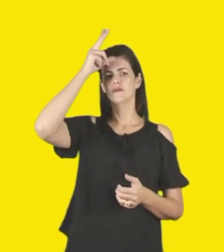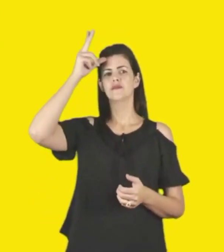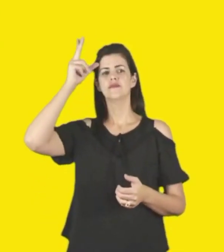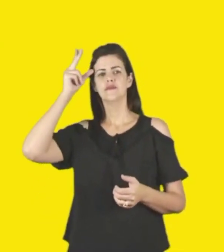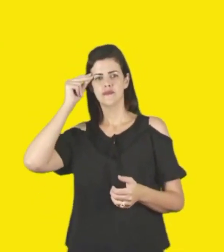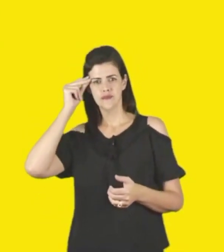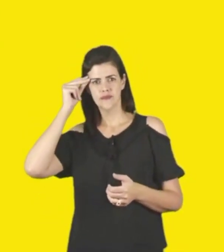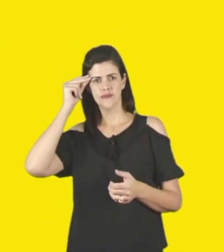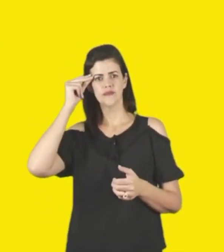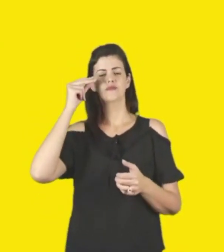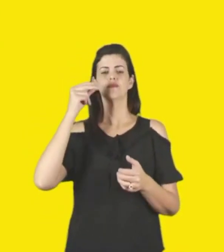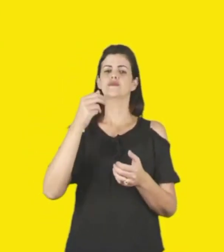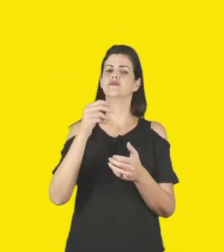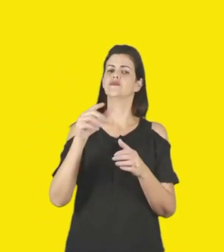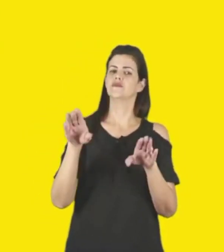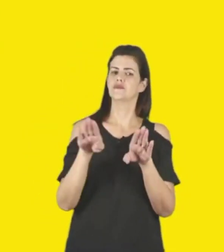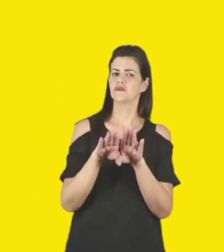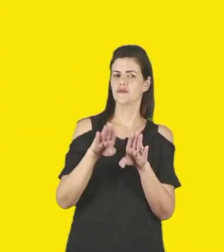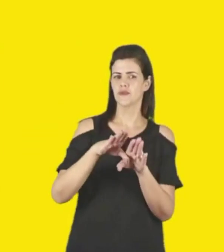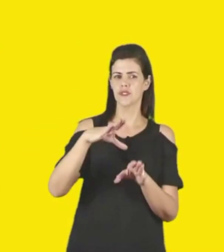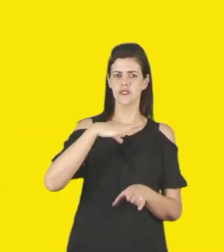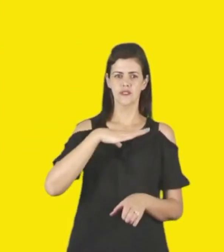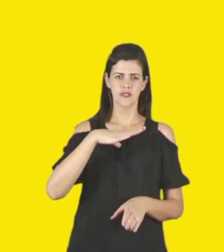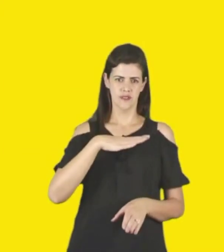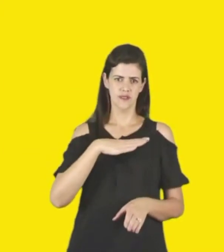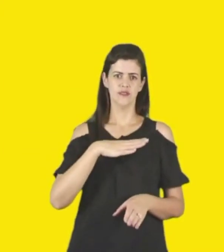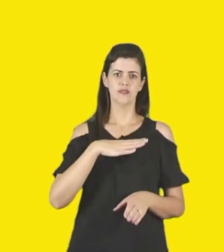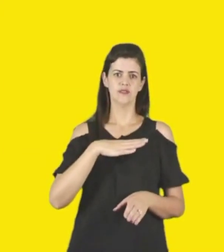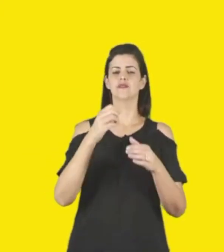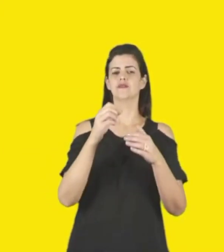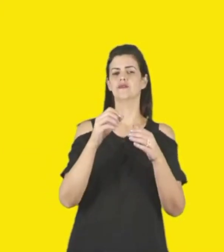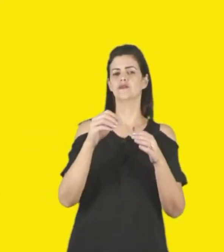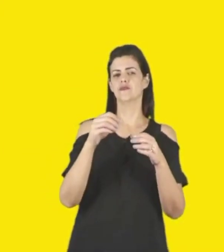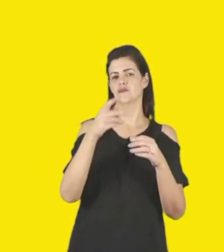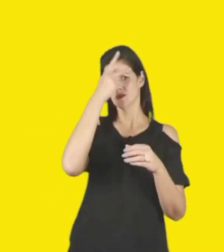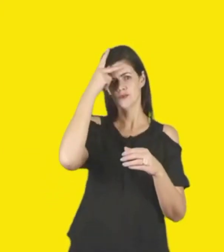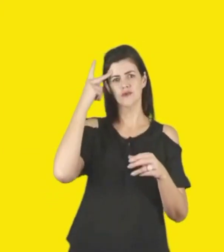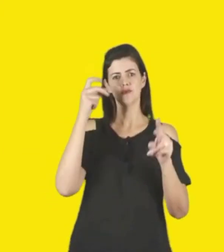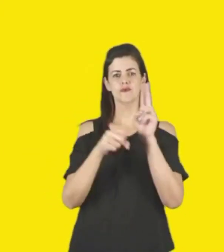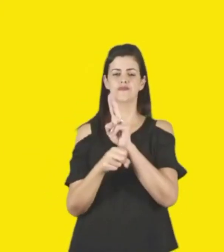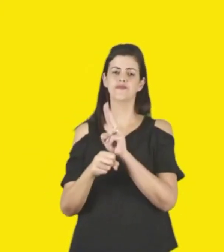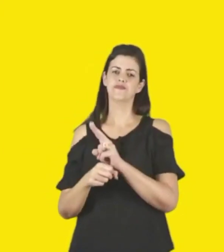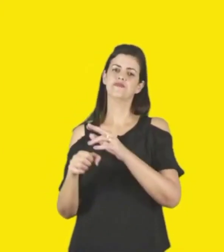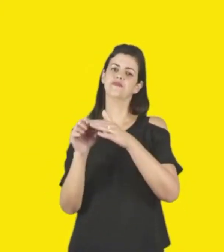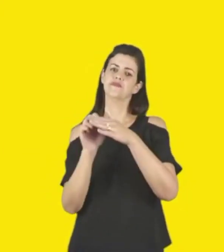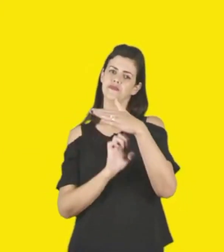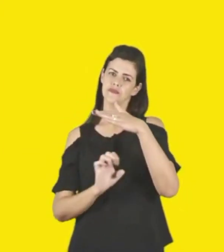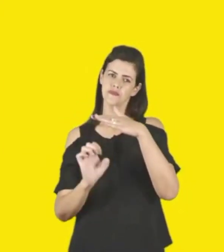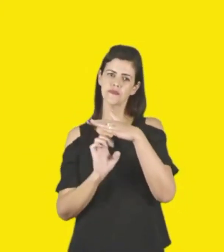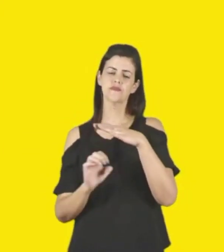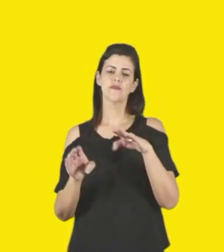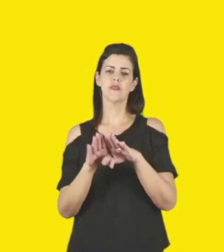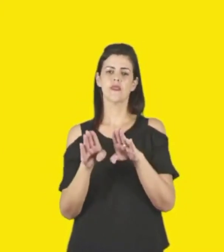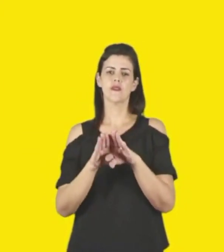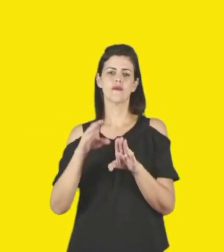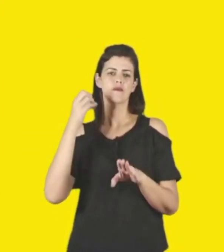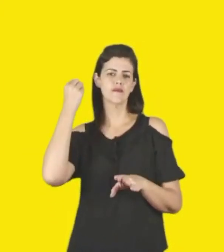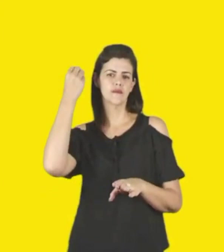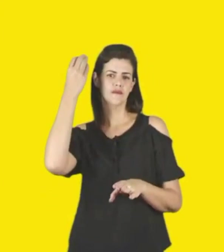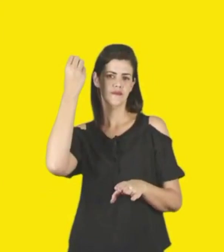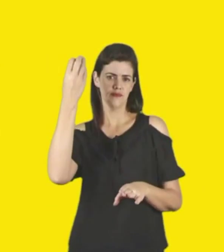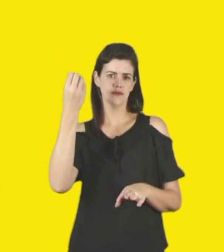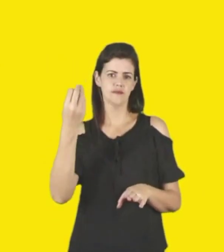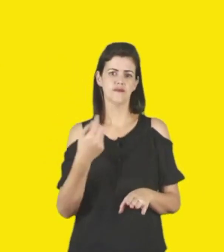municipais, com os sindicatos do comércio, serviços e turismo. A partir de um esforço mútuo e do